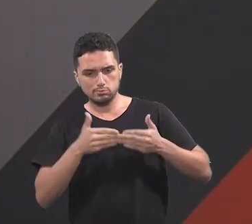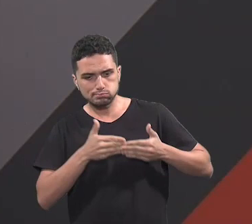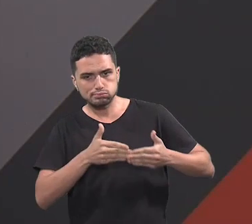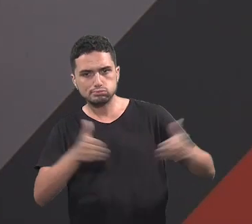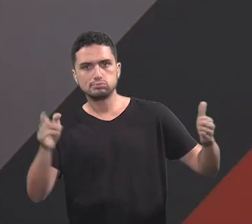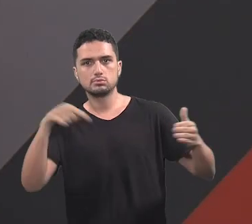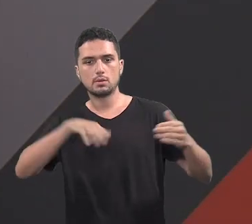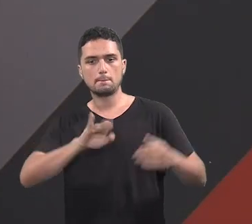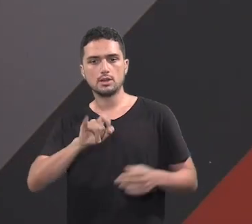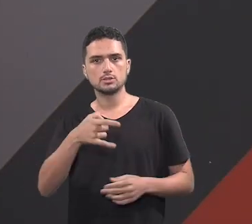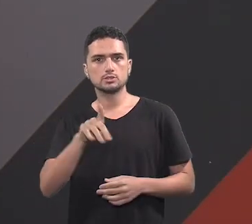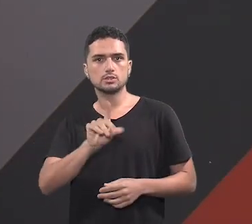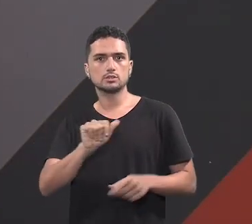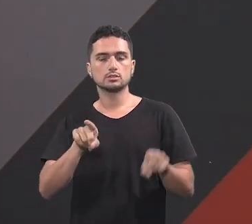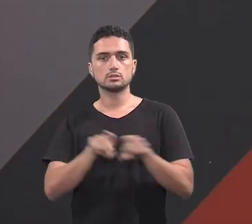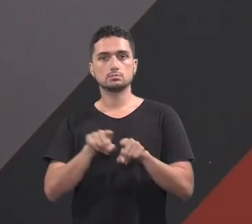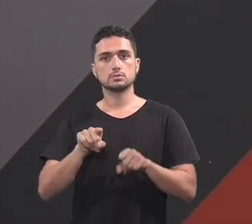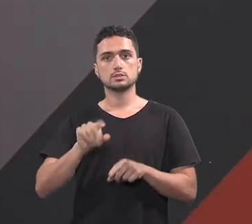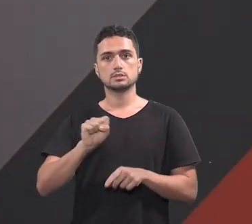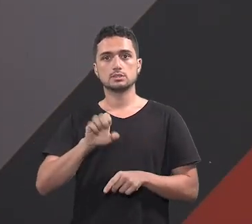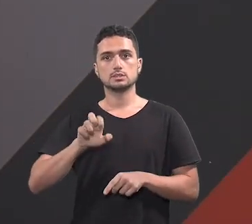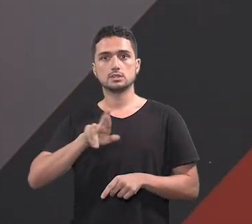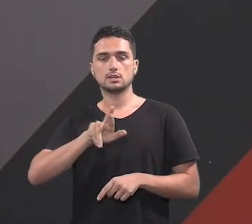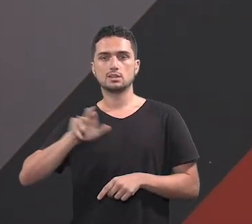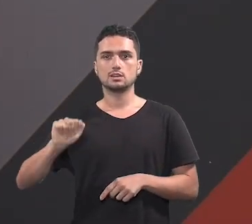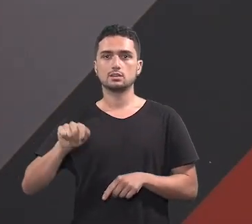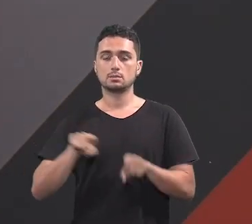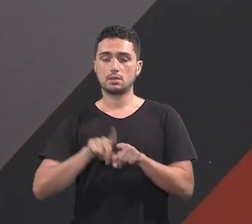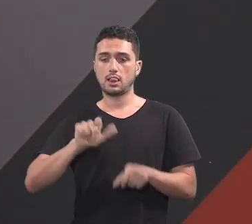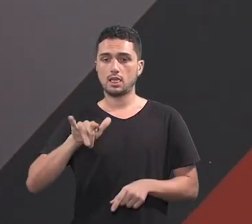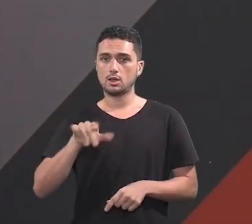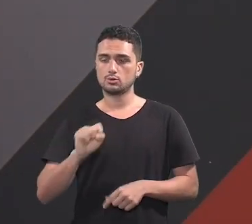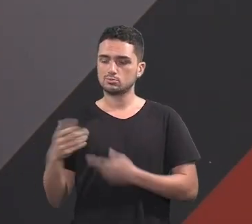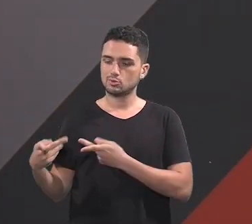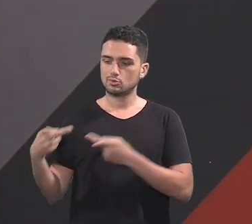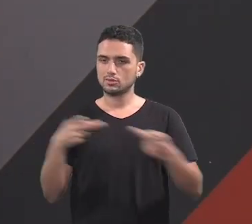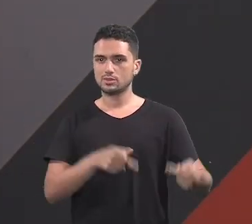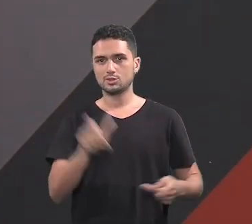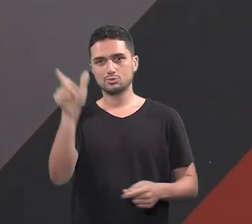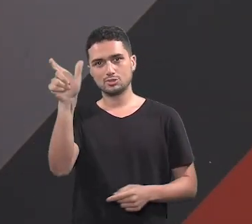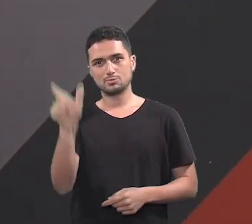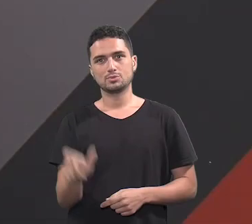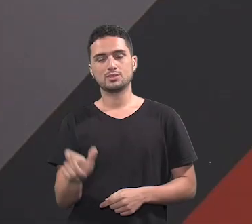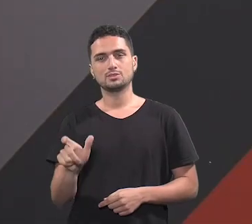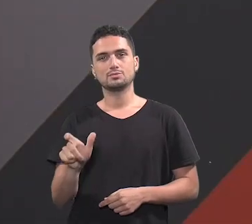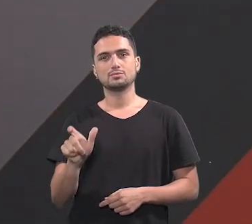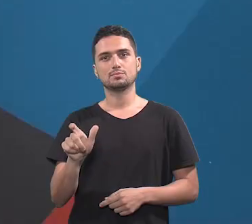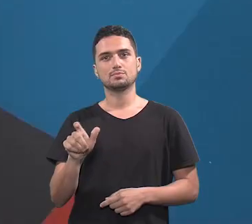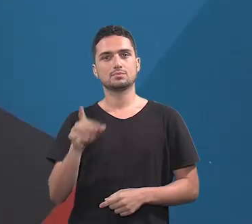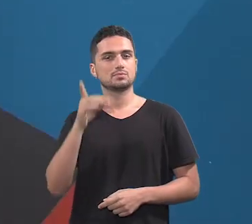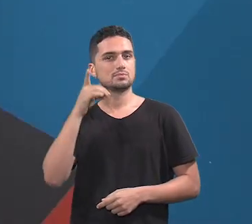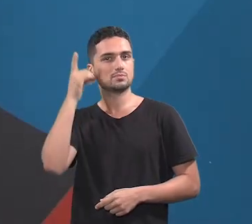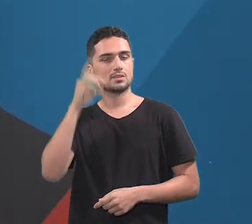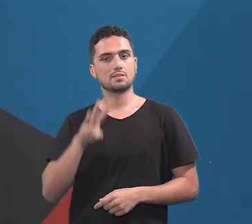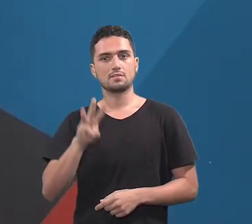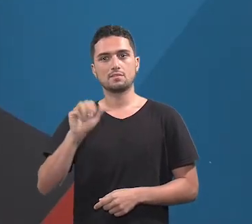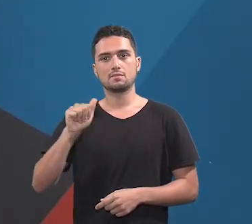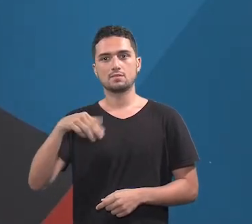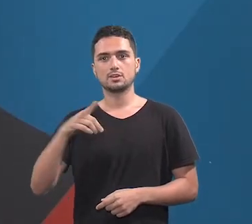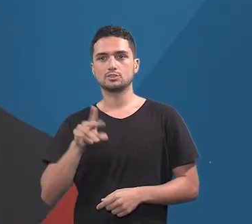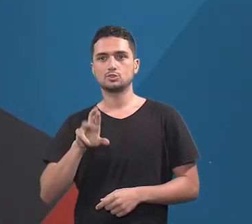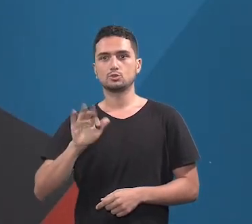Baixada, região serrana e dos lagos. Meu convidado de hoje no Alerje Entrevista é o deputado Vandro Família.